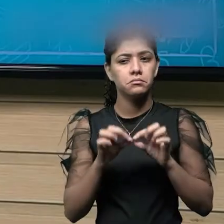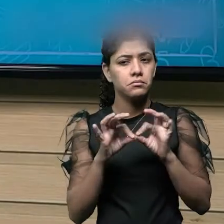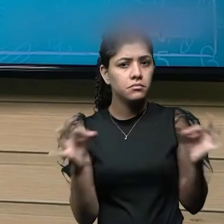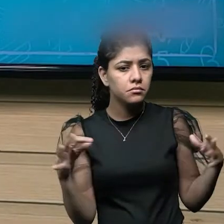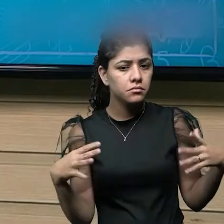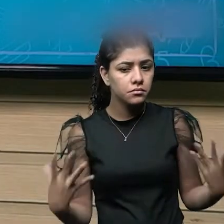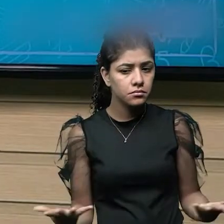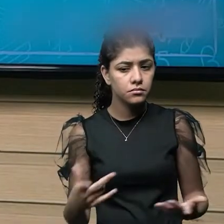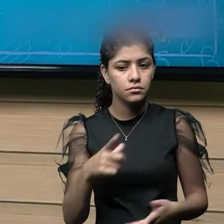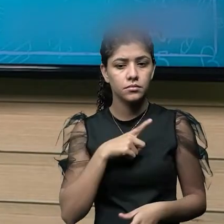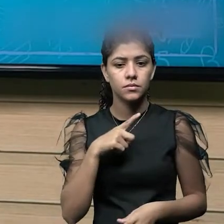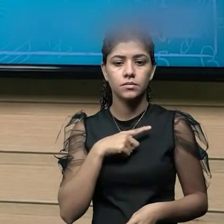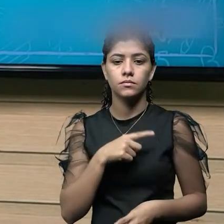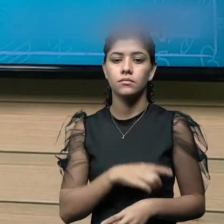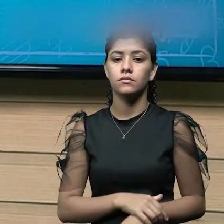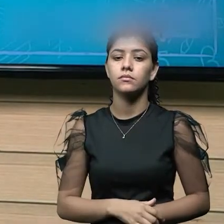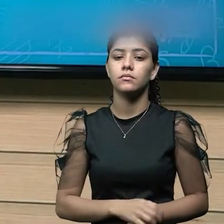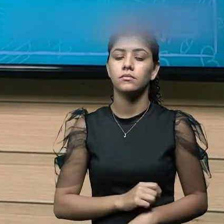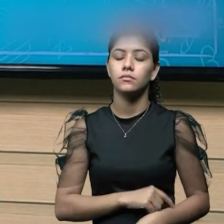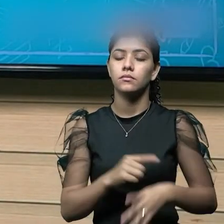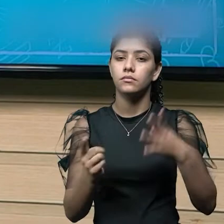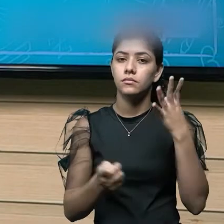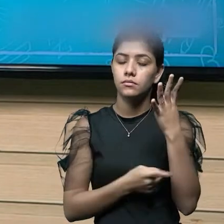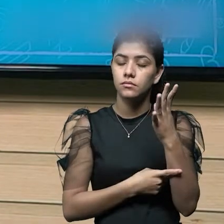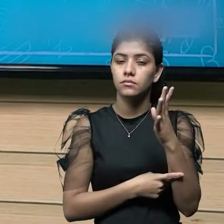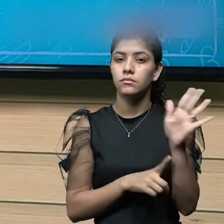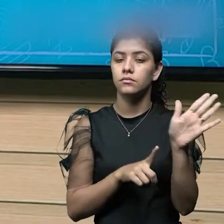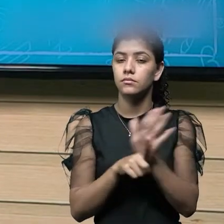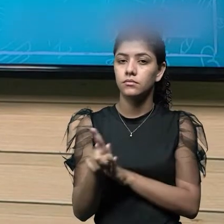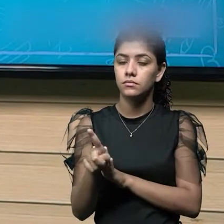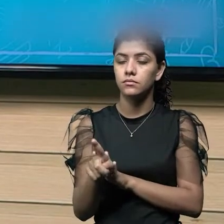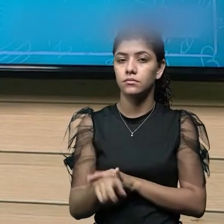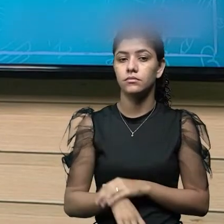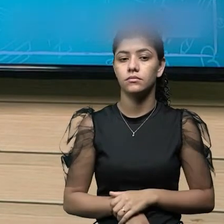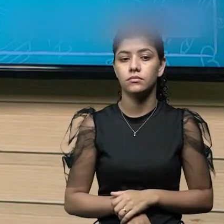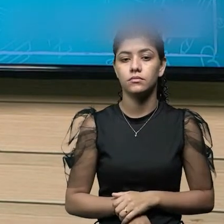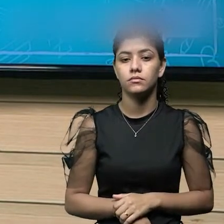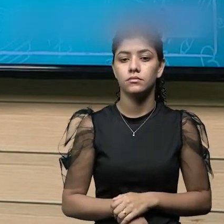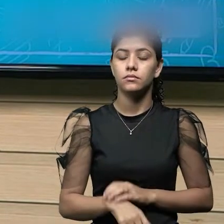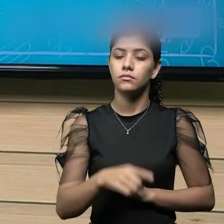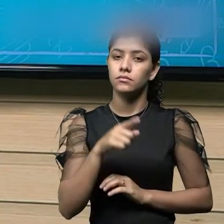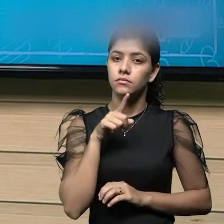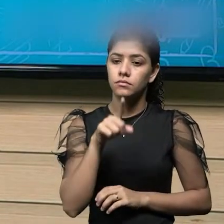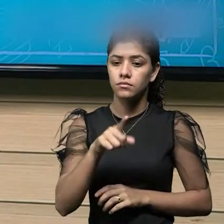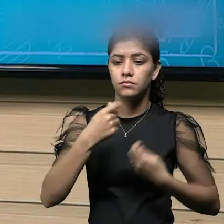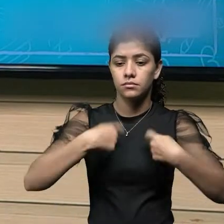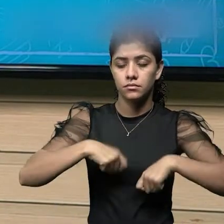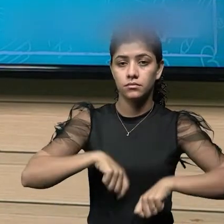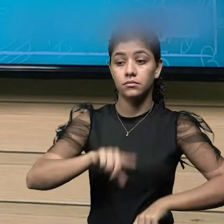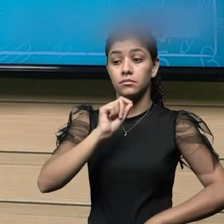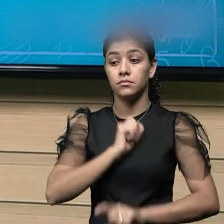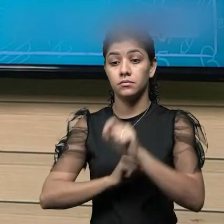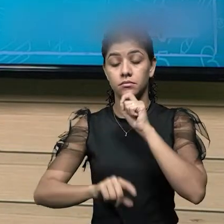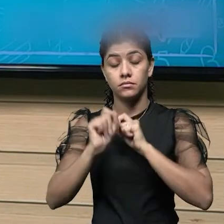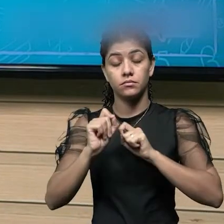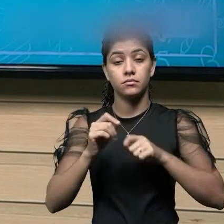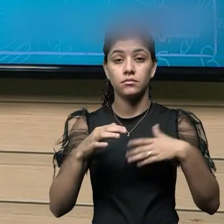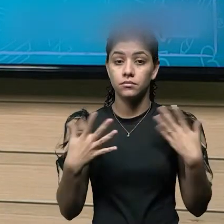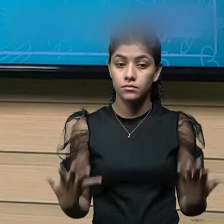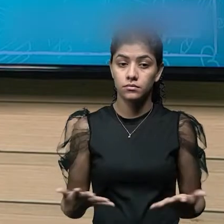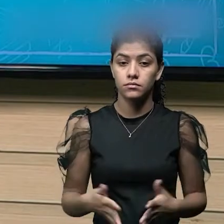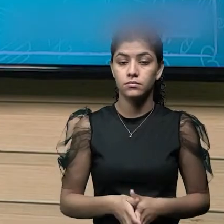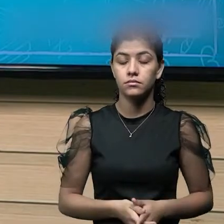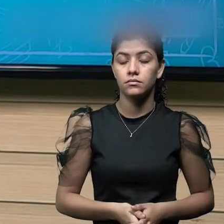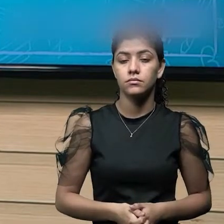Então, temos a sequência que se deve tomar para efetuar essa medição.